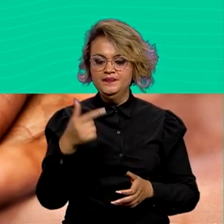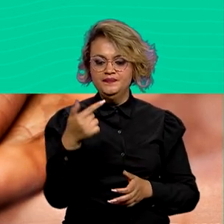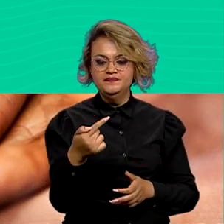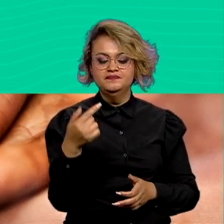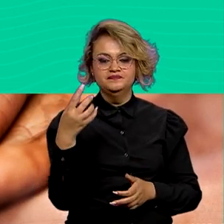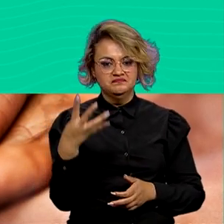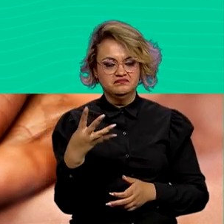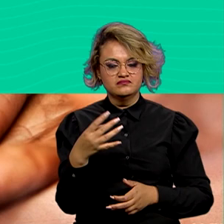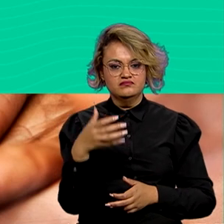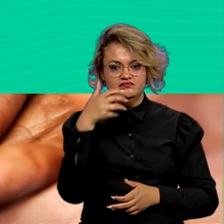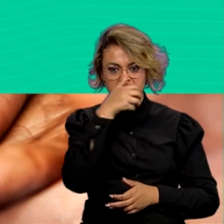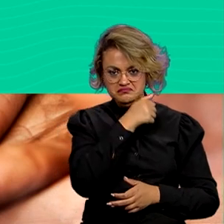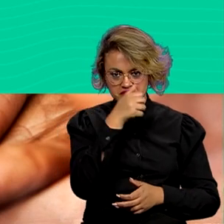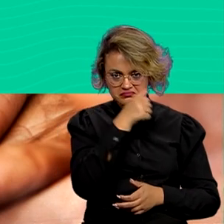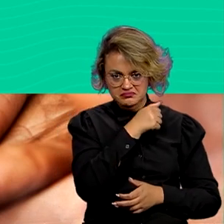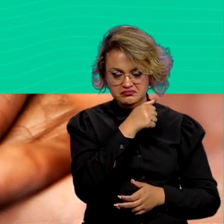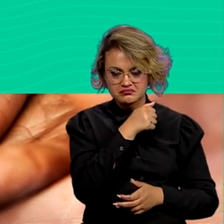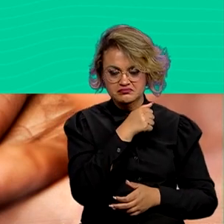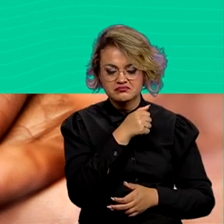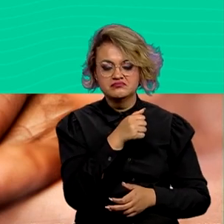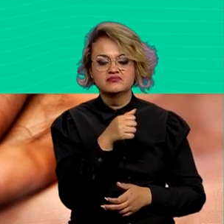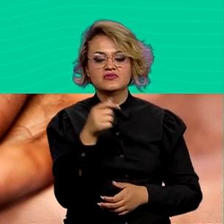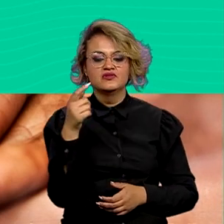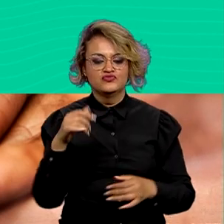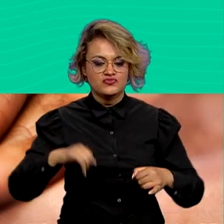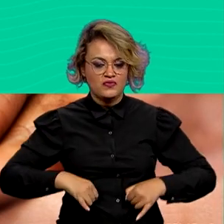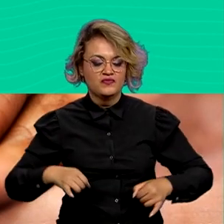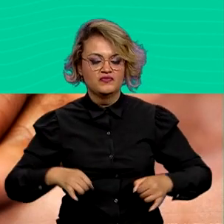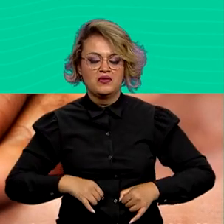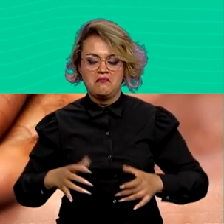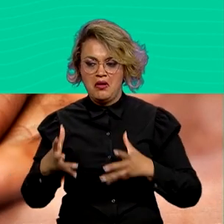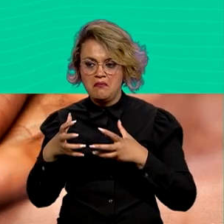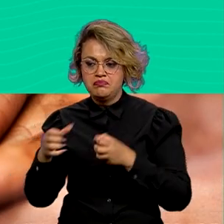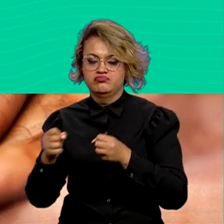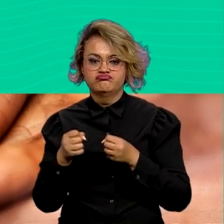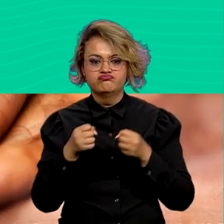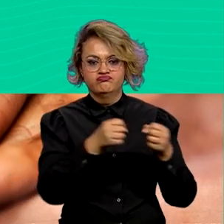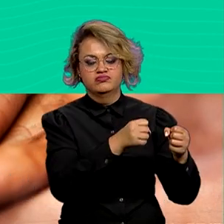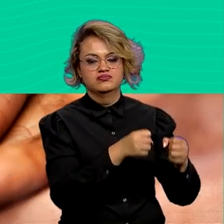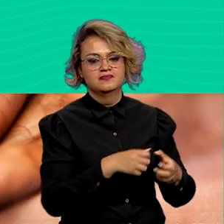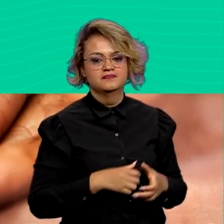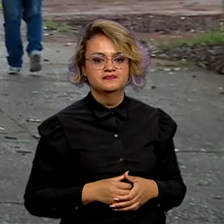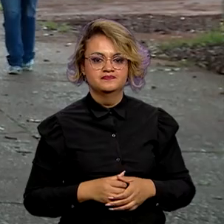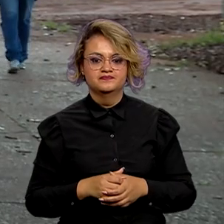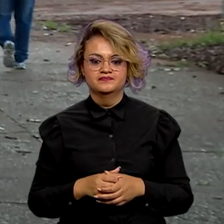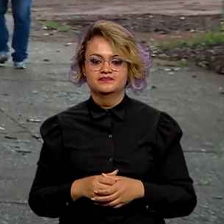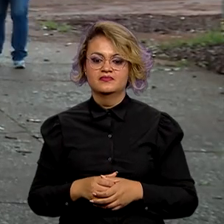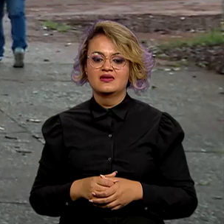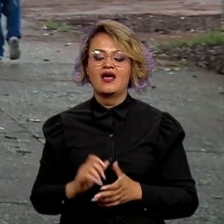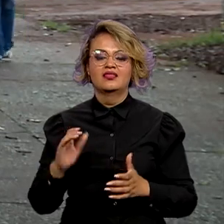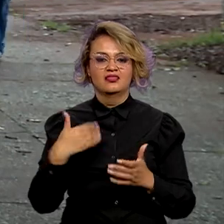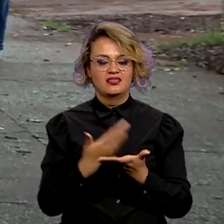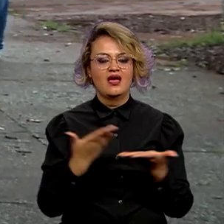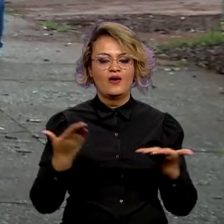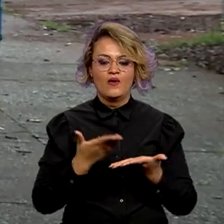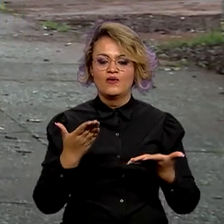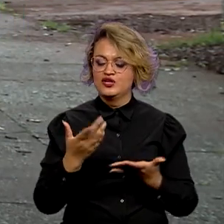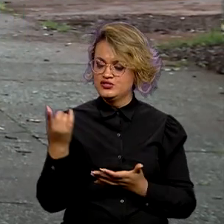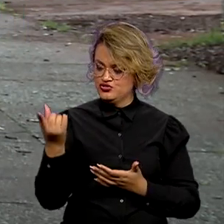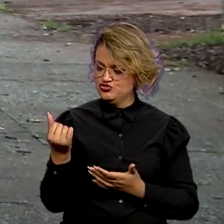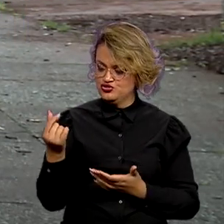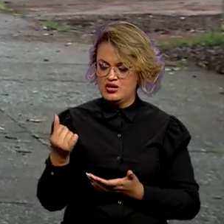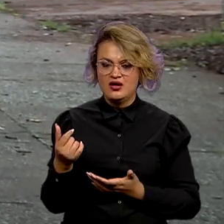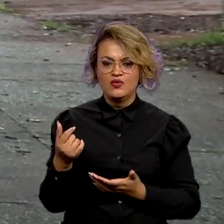resgatados na operação foram vítimas também de tráfico de pessoas. Até aqui, as verbas